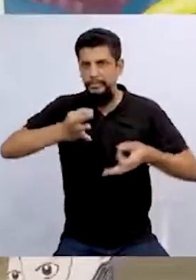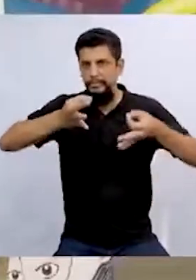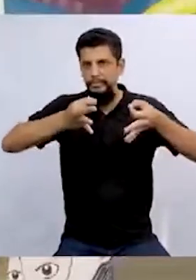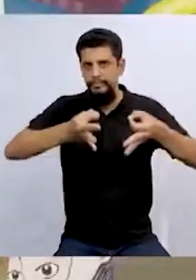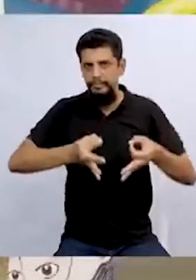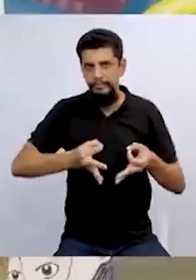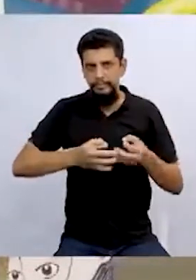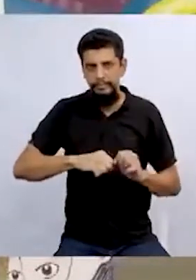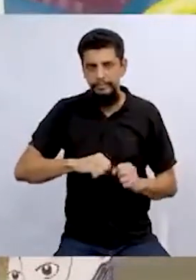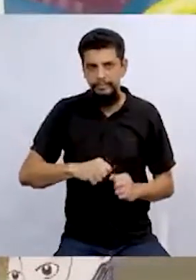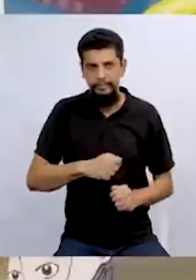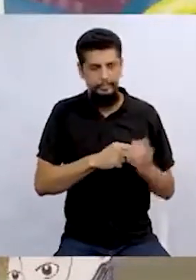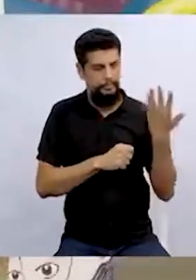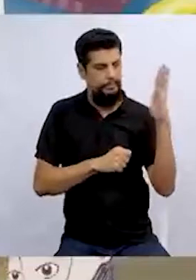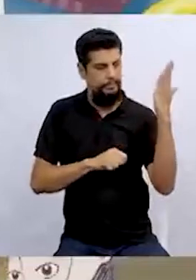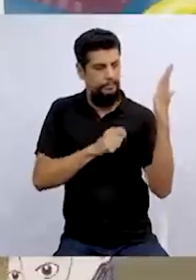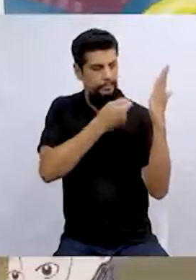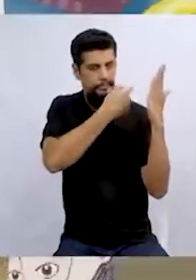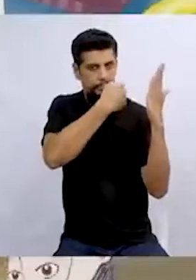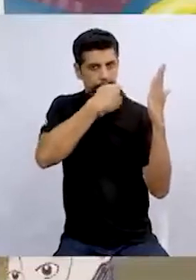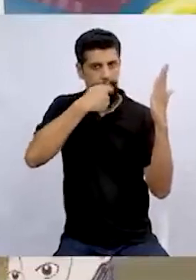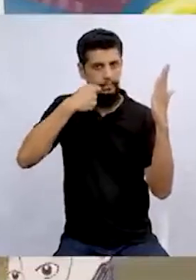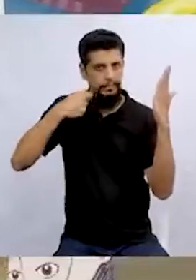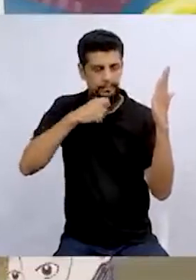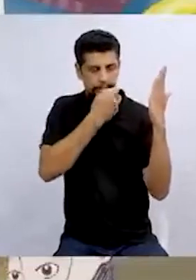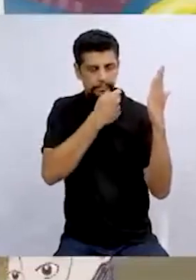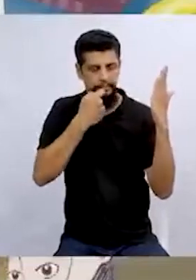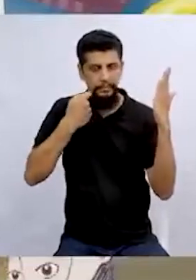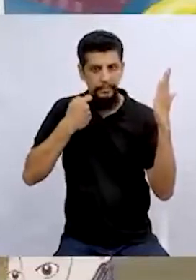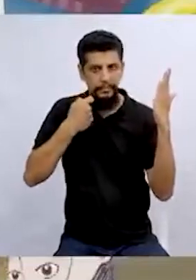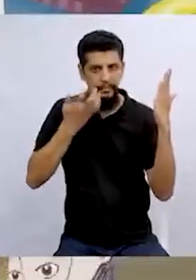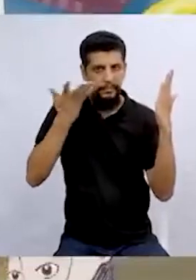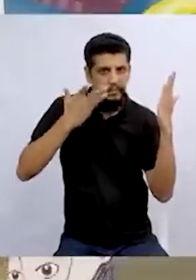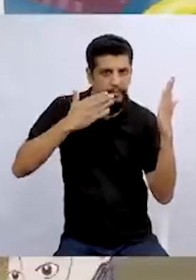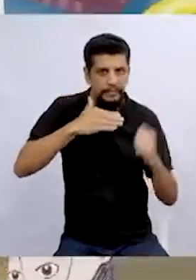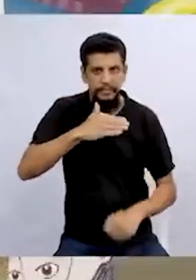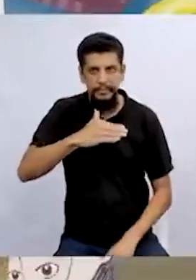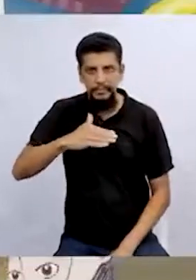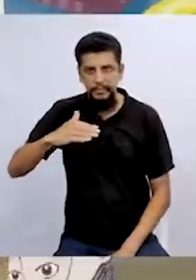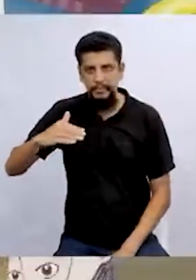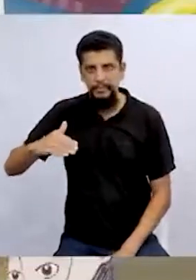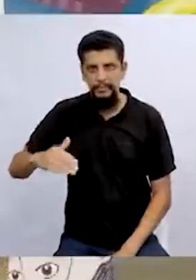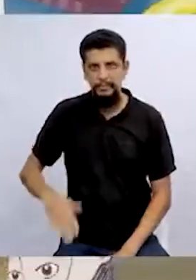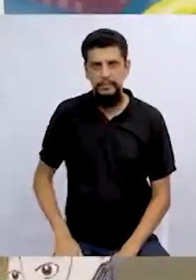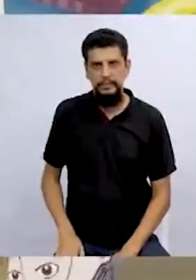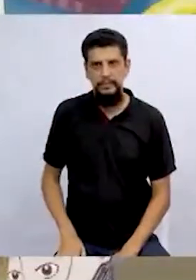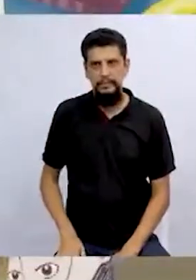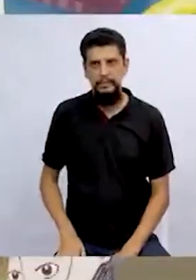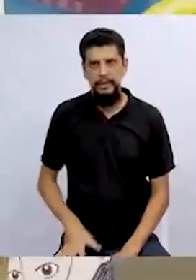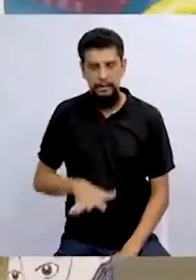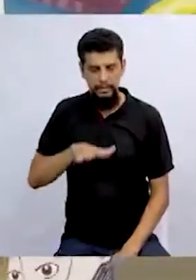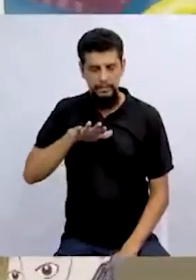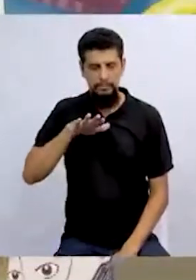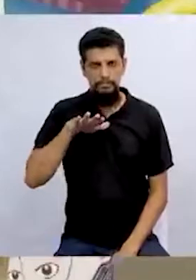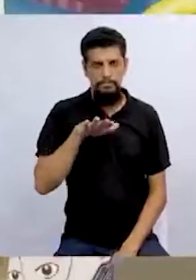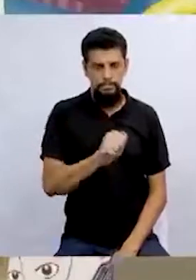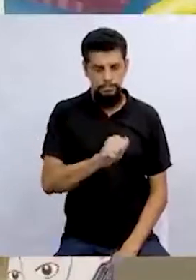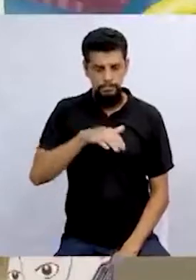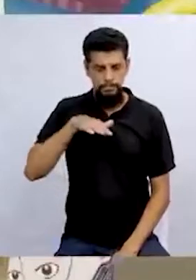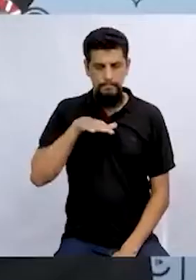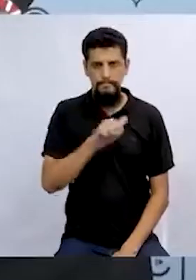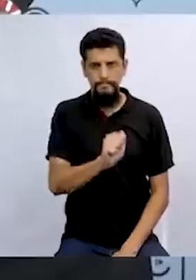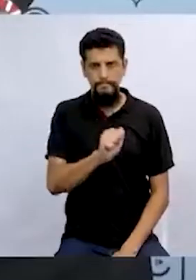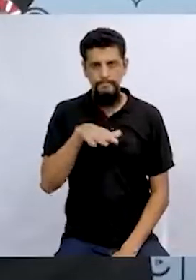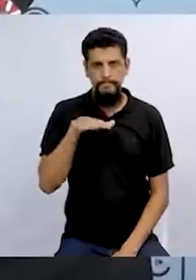exato do ritual, o ritual de passar batom, as crianças apertavam uma buzina de